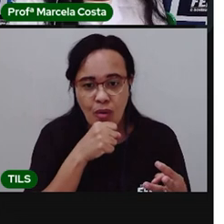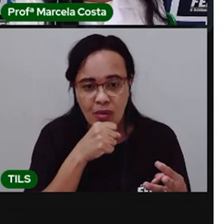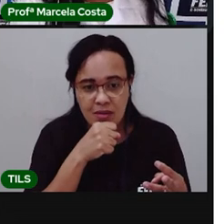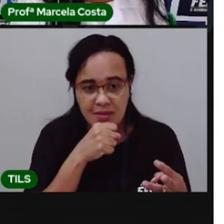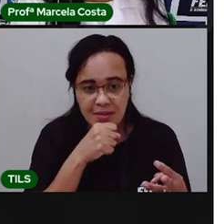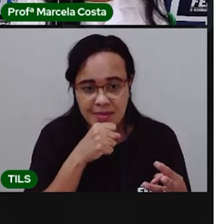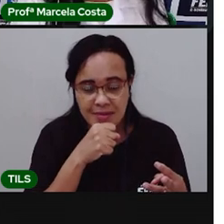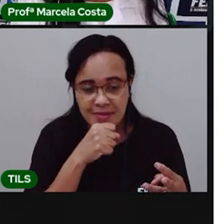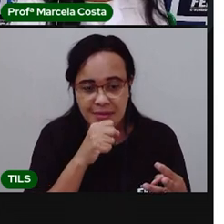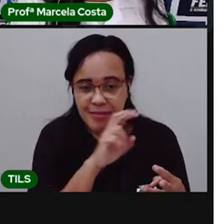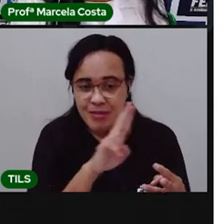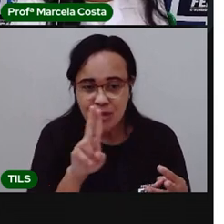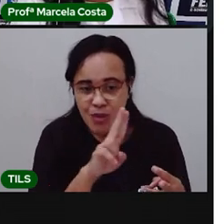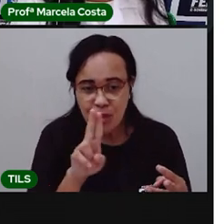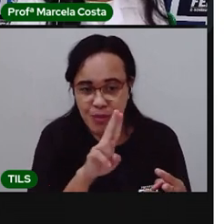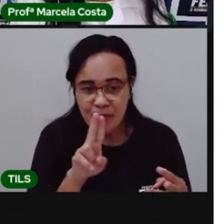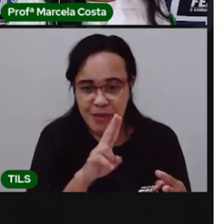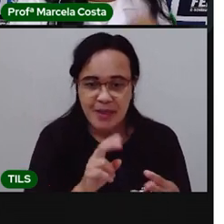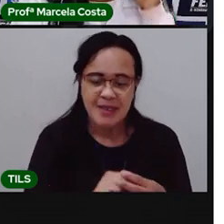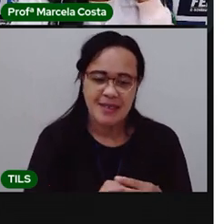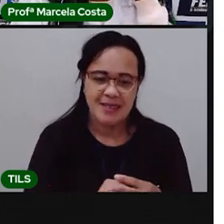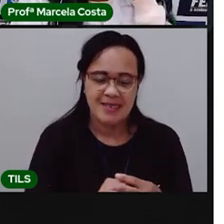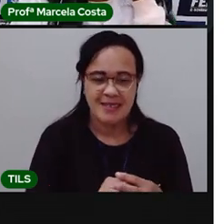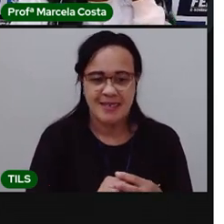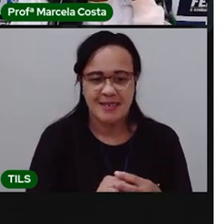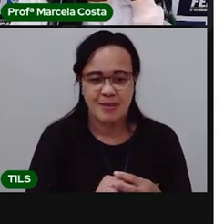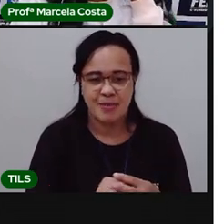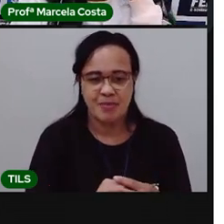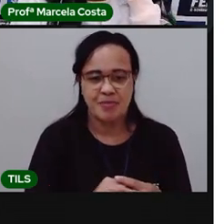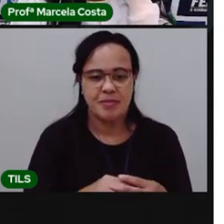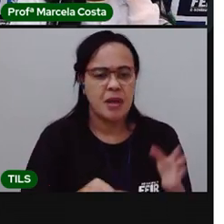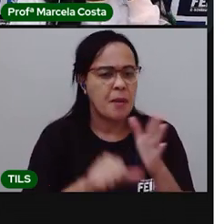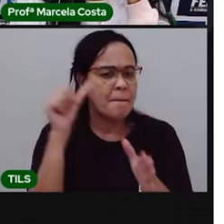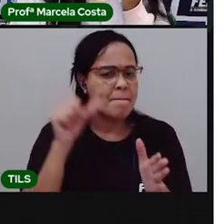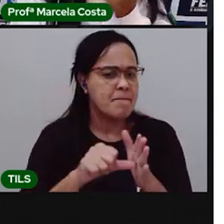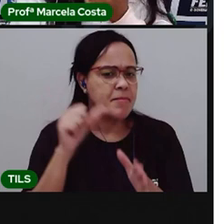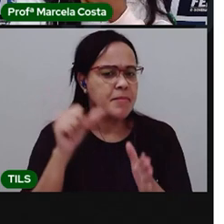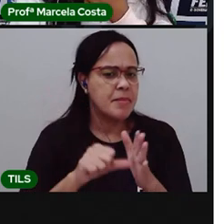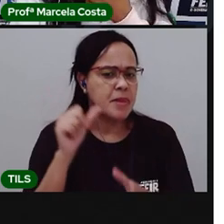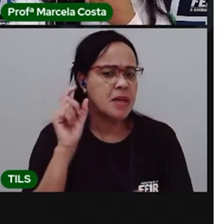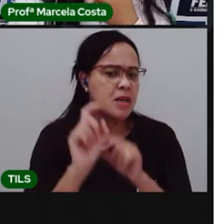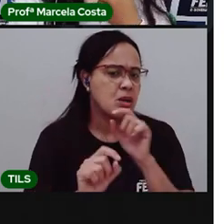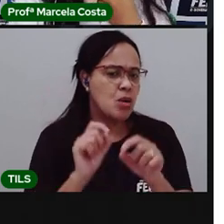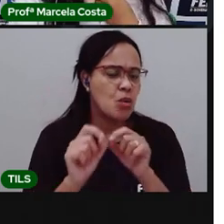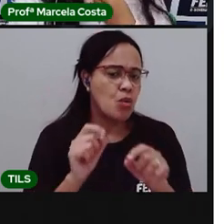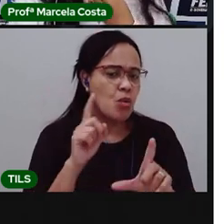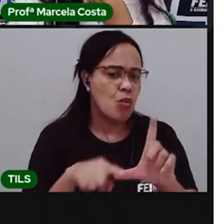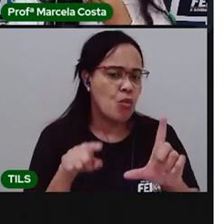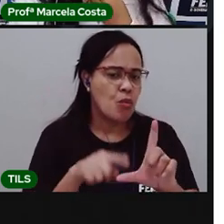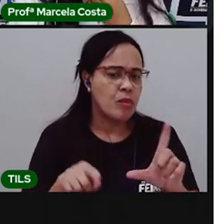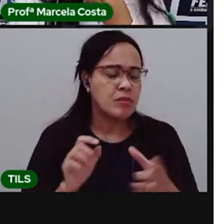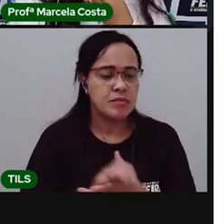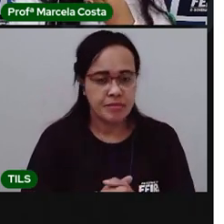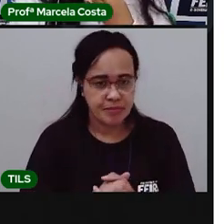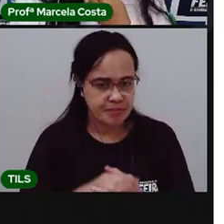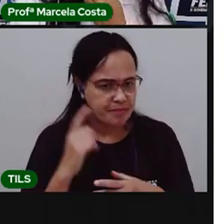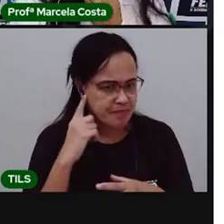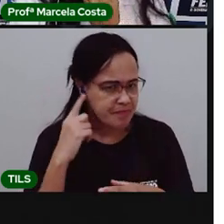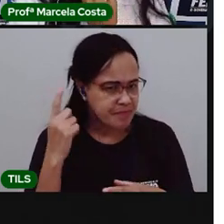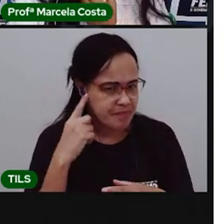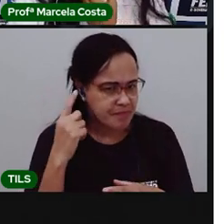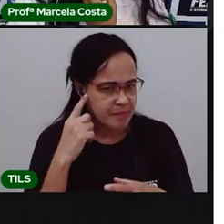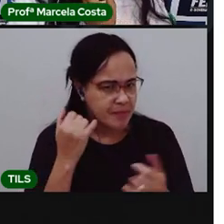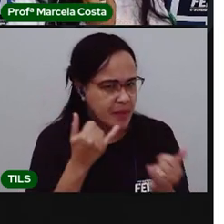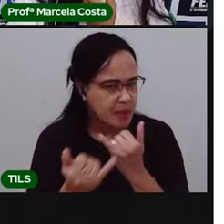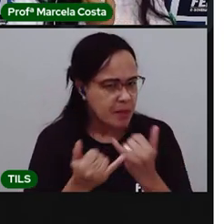Como é que a gente escreve vovô? Qual é a primeira letra que a gente escuta? Qual é o som inicial que a gente escuta quando a